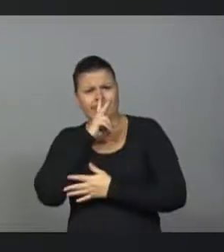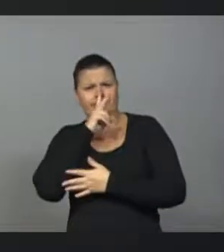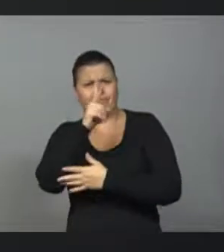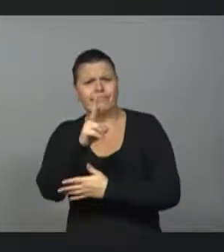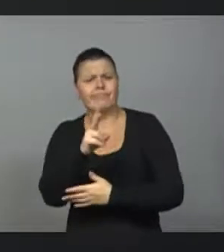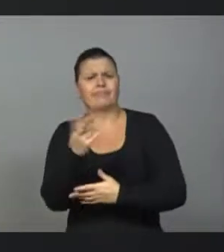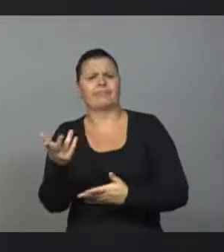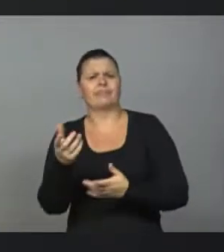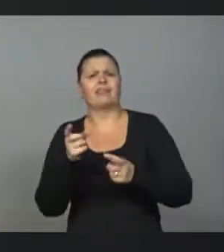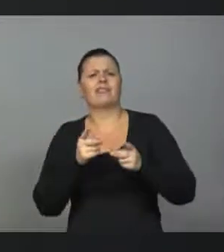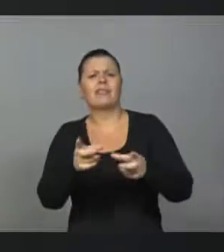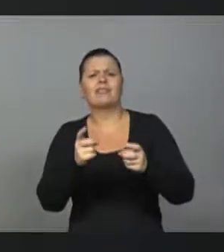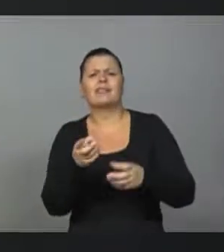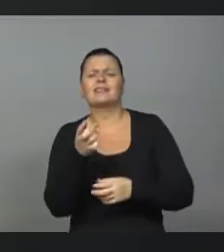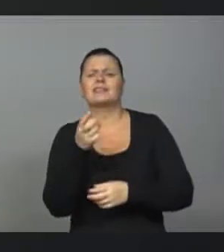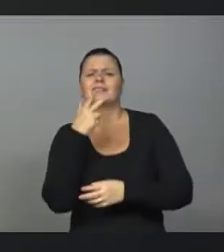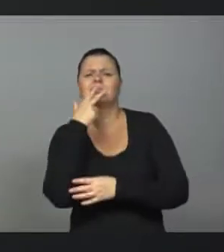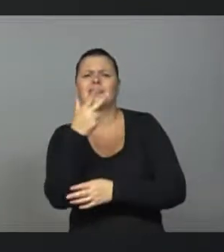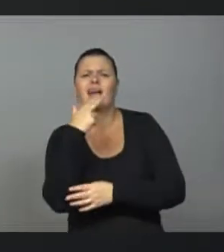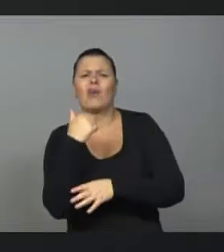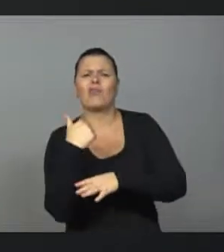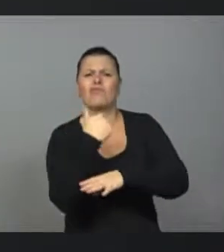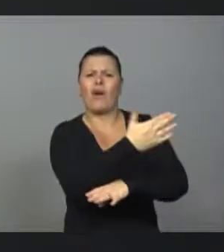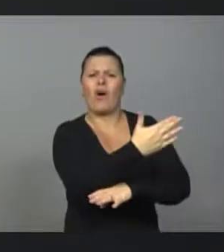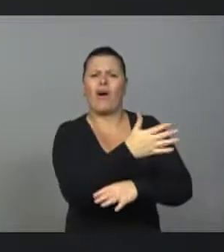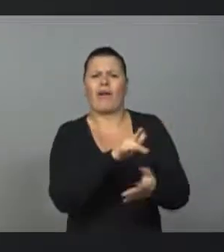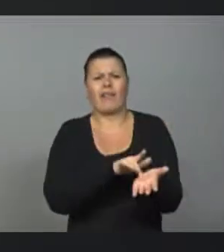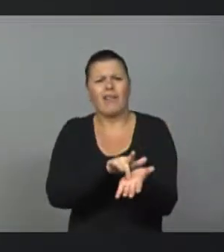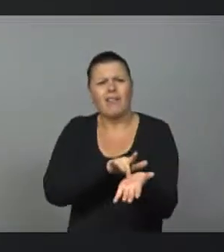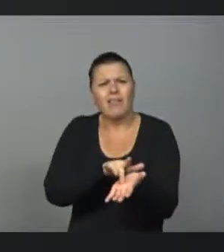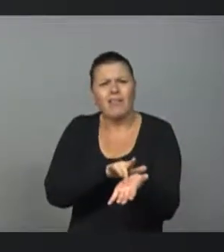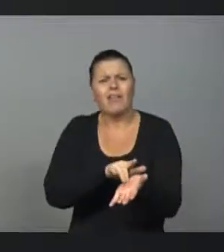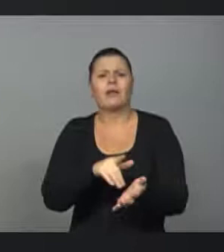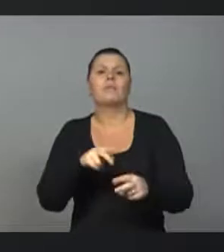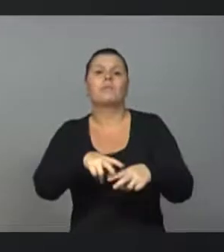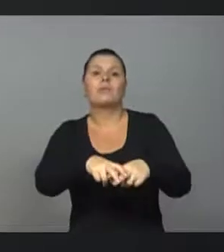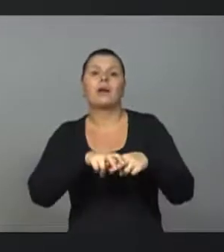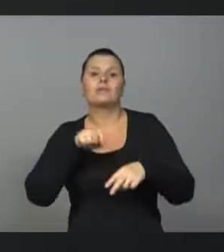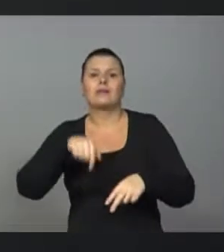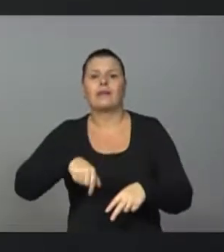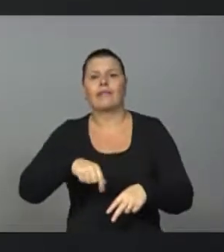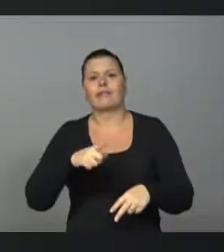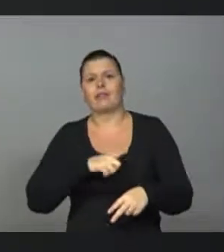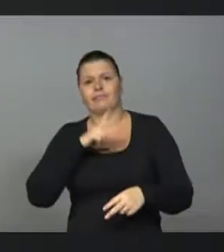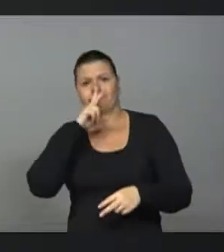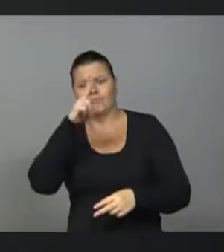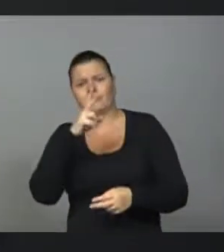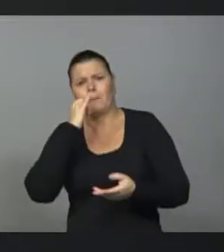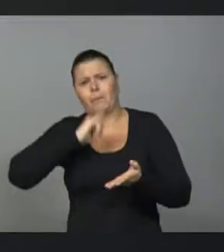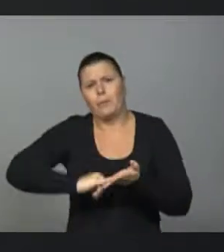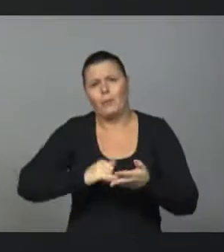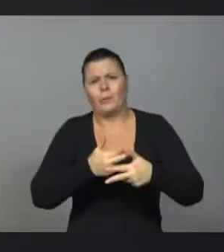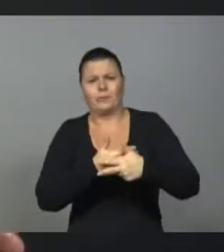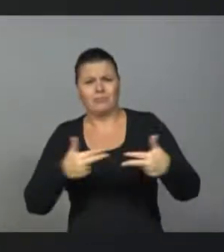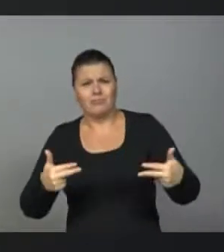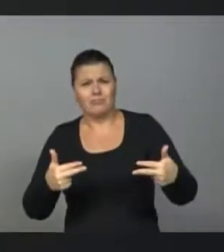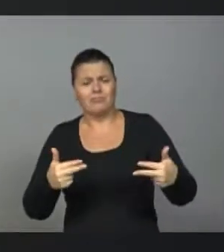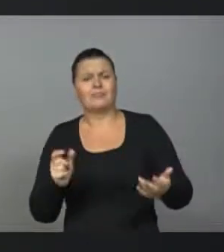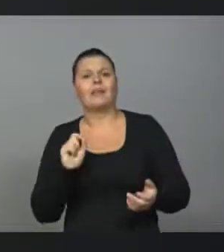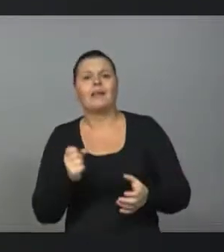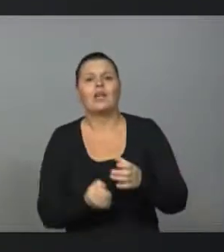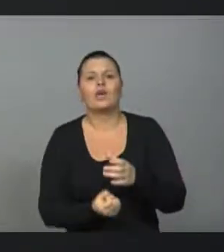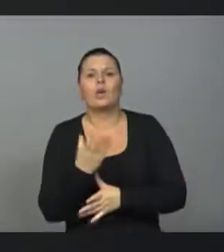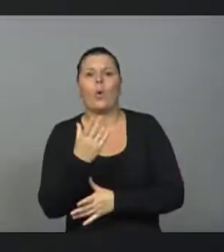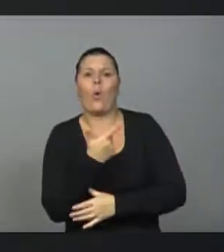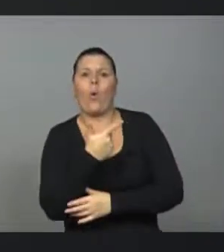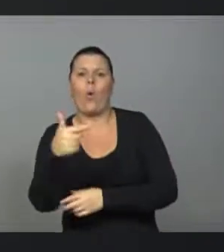contrabando de cigarros, que é decorrente do excesso de tributação, do excesso de intervenção no mercado, que criou todo um mercado